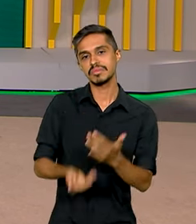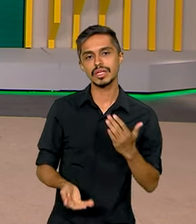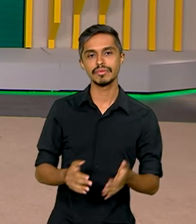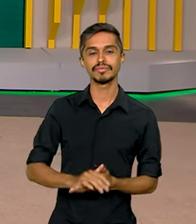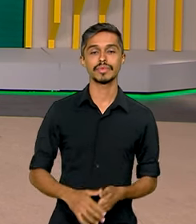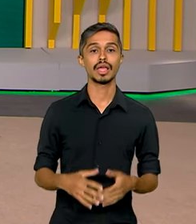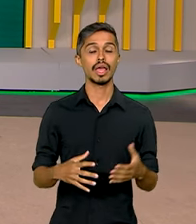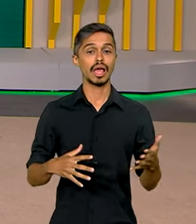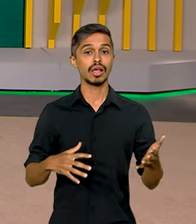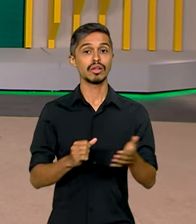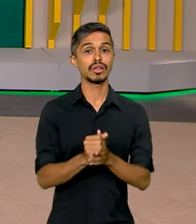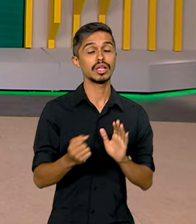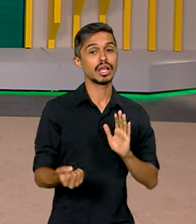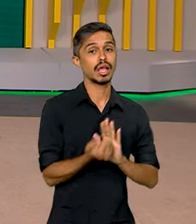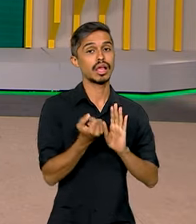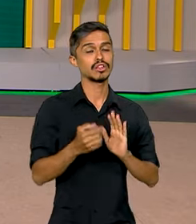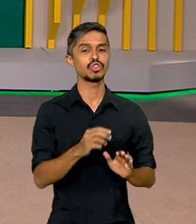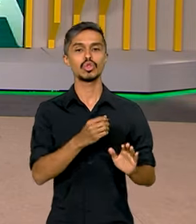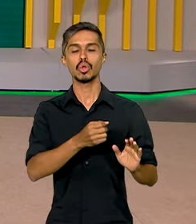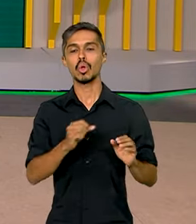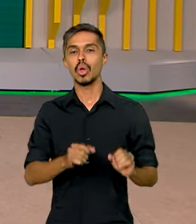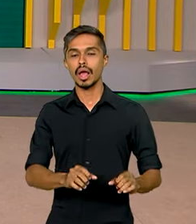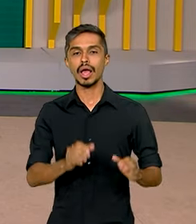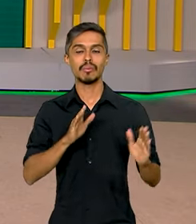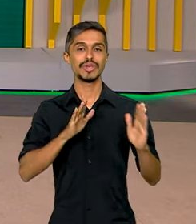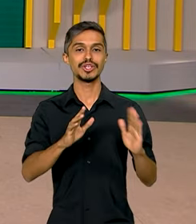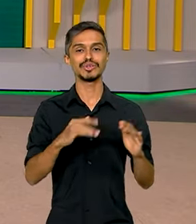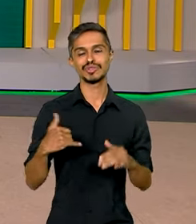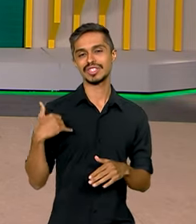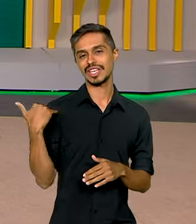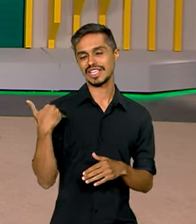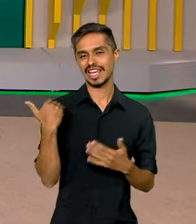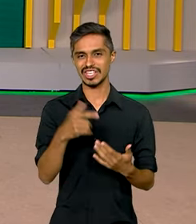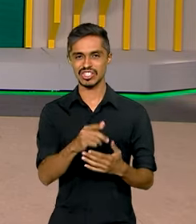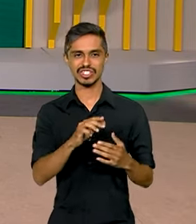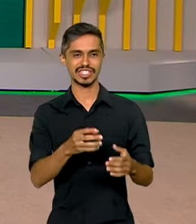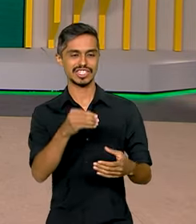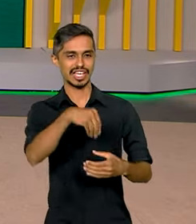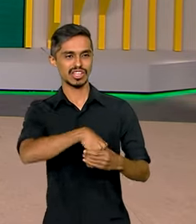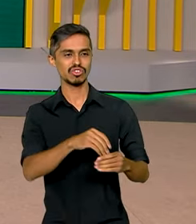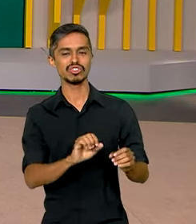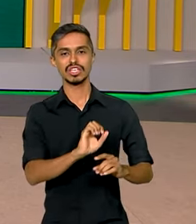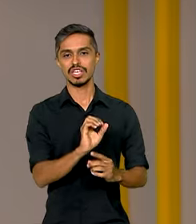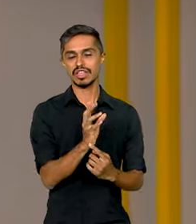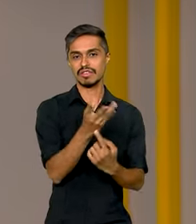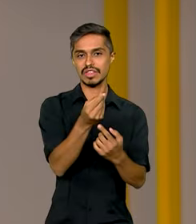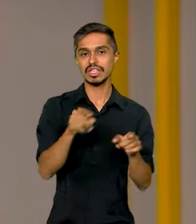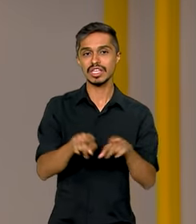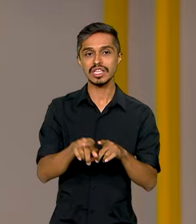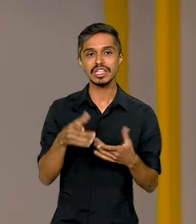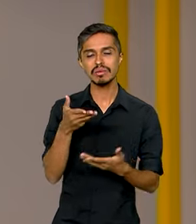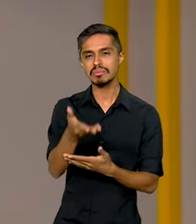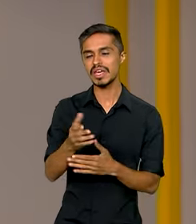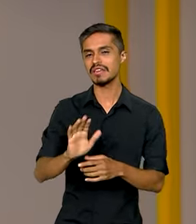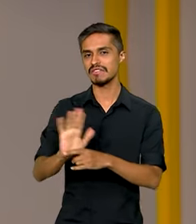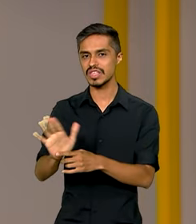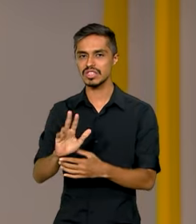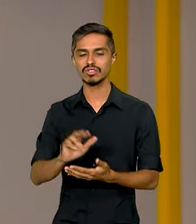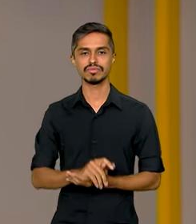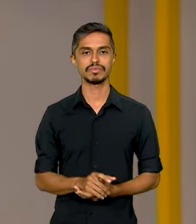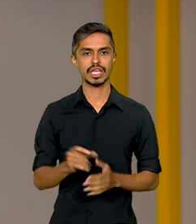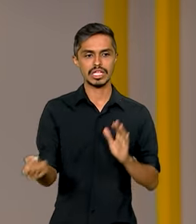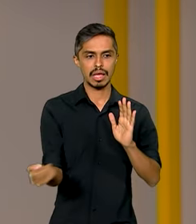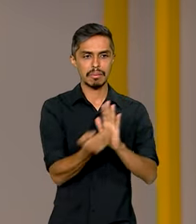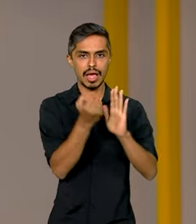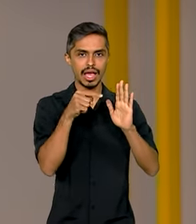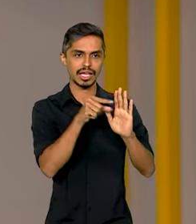A classificação indicativa de filmes, desenhos, espetáculos, jogos. Esse tipo de rótulo